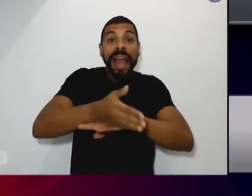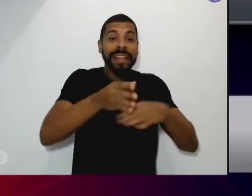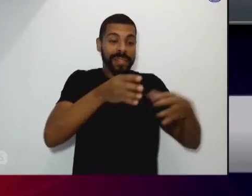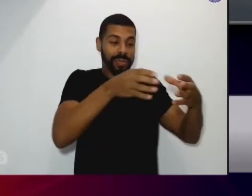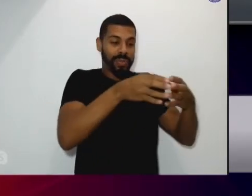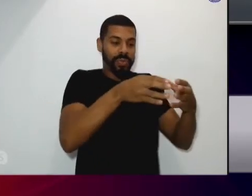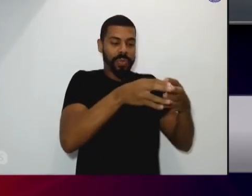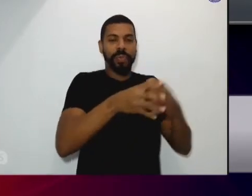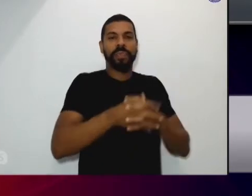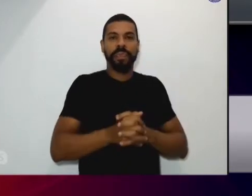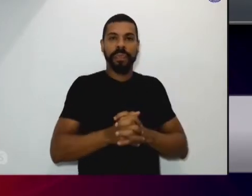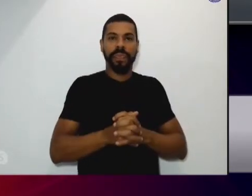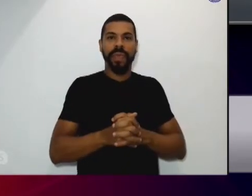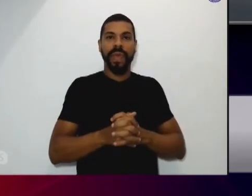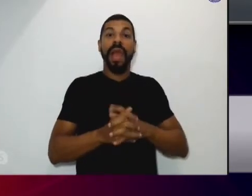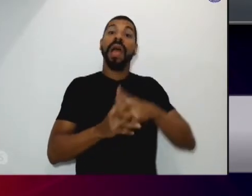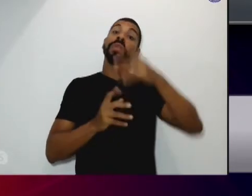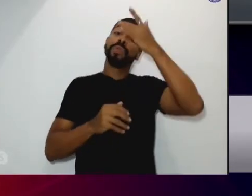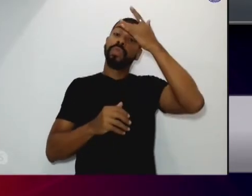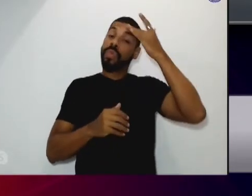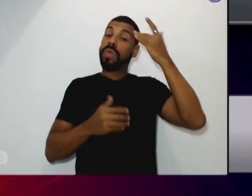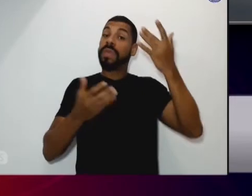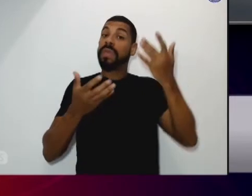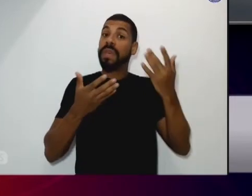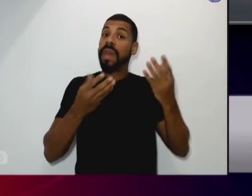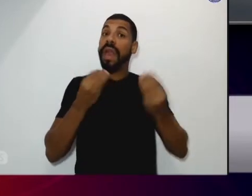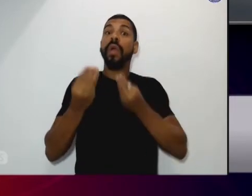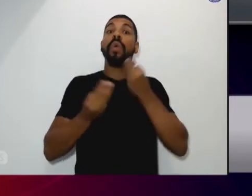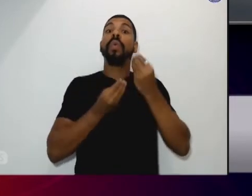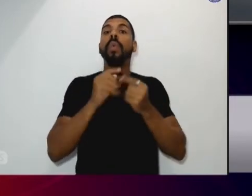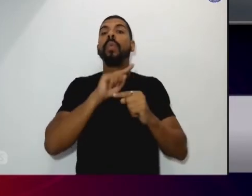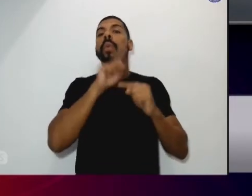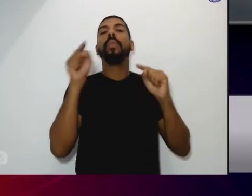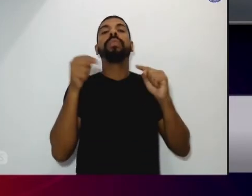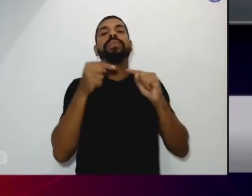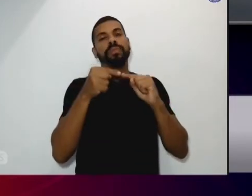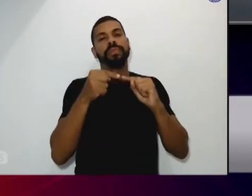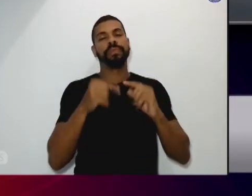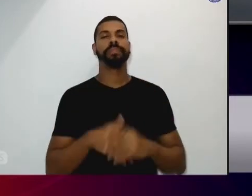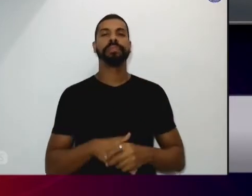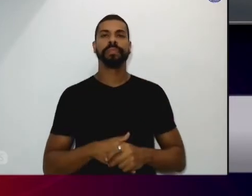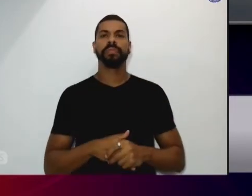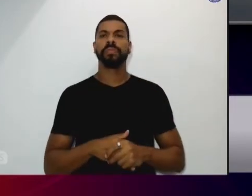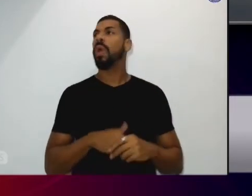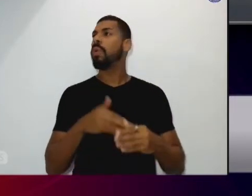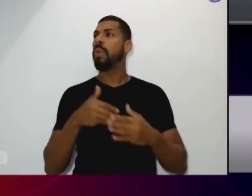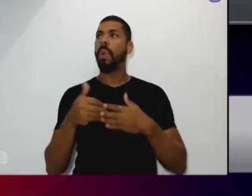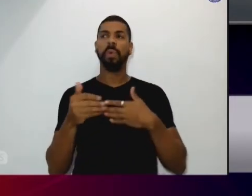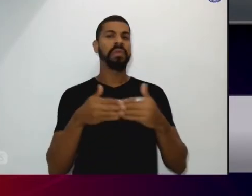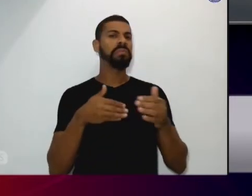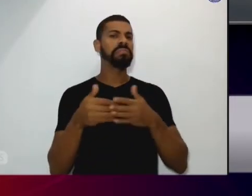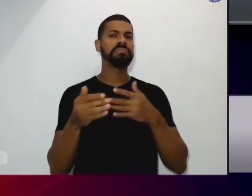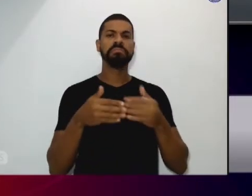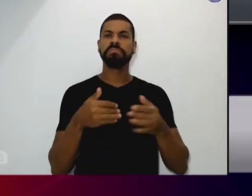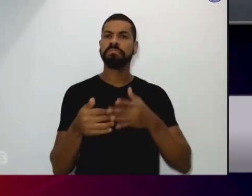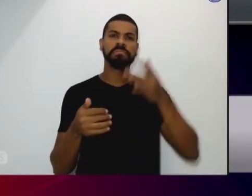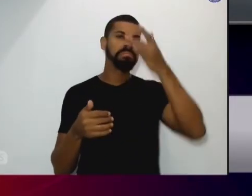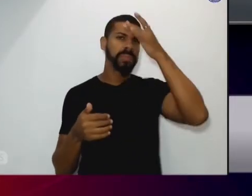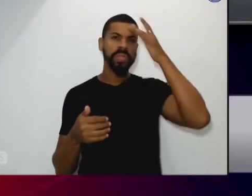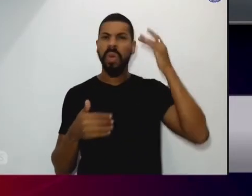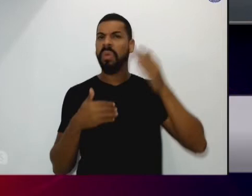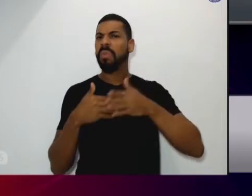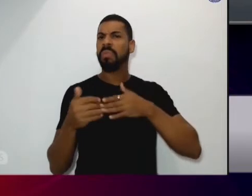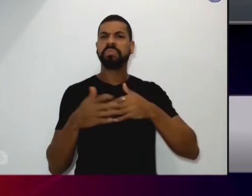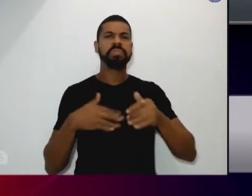que pode se interessar para quem é o público alvo para qualquer pessoa de qualquer idade de